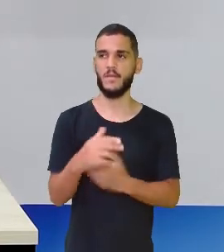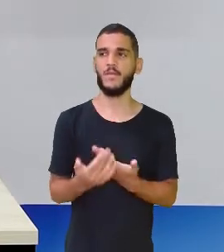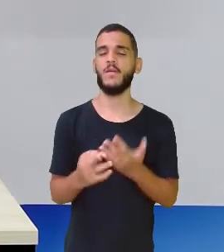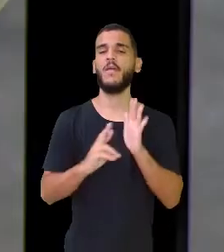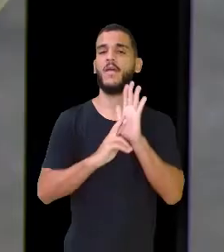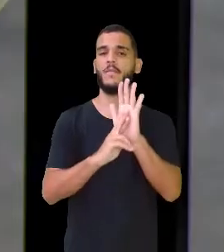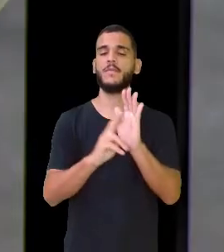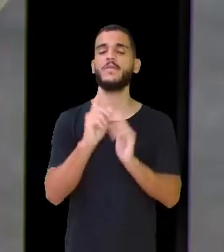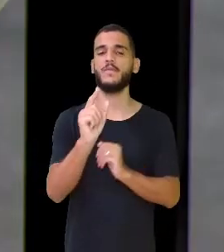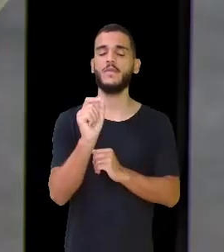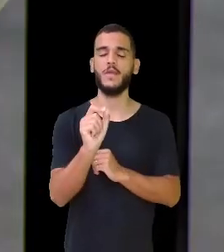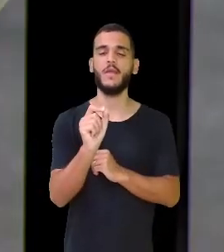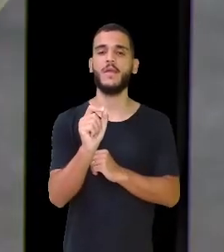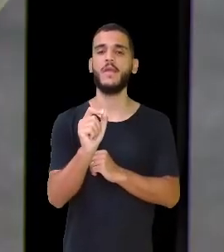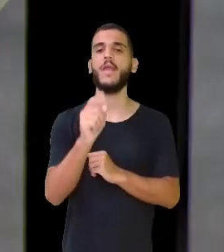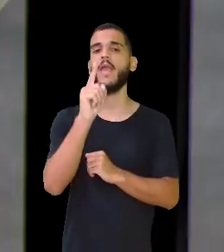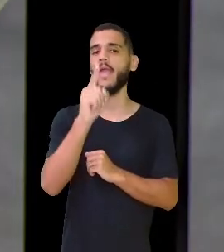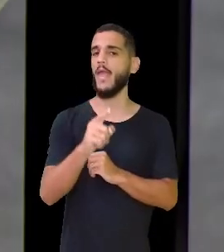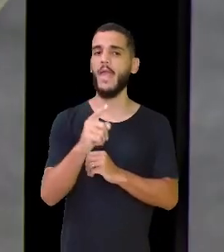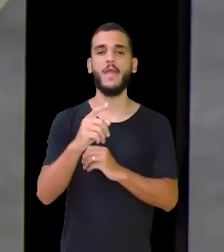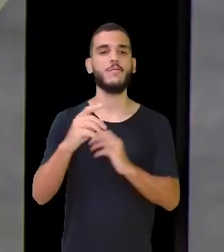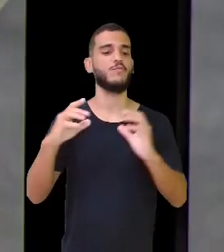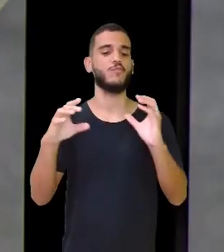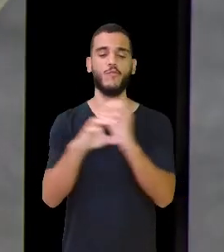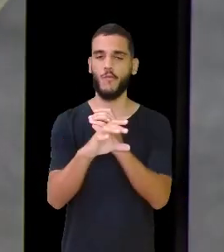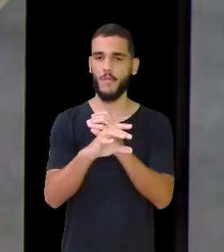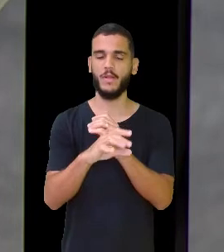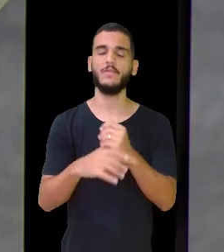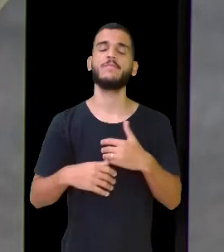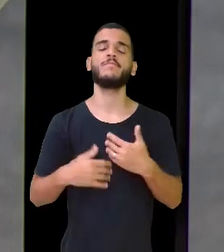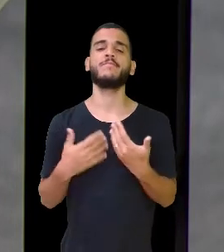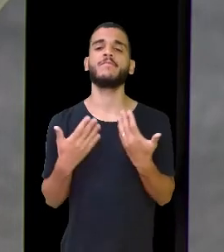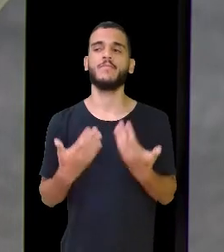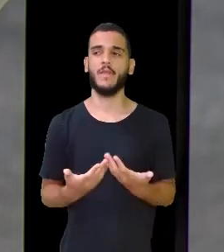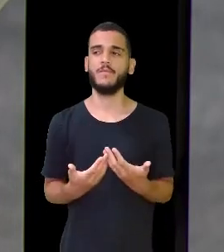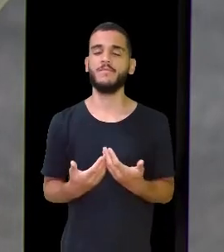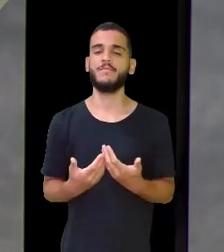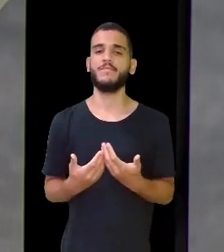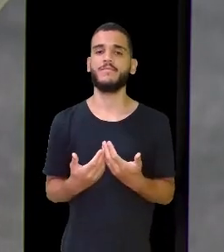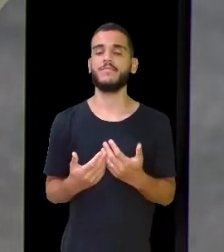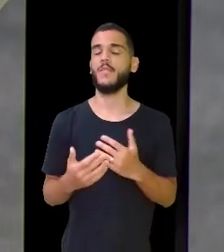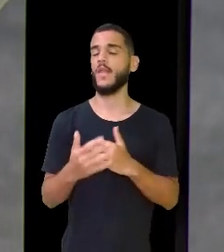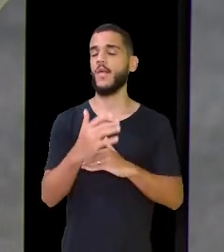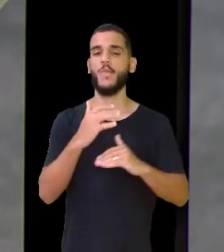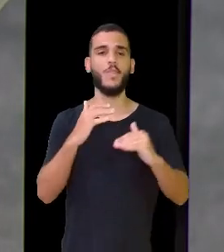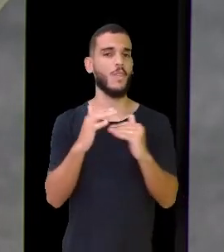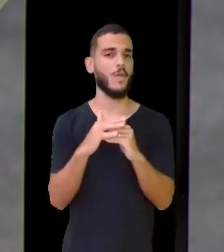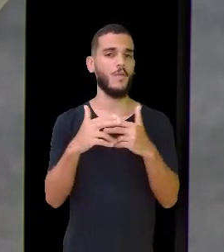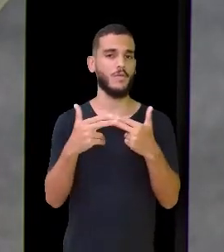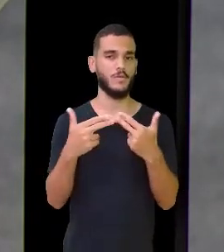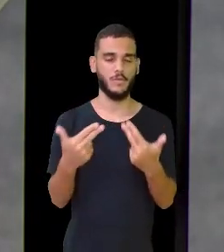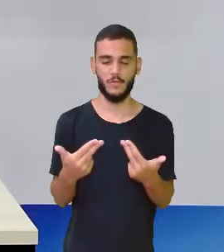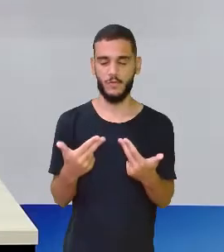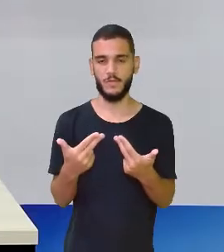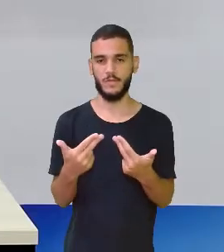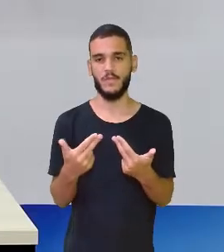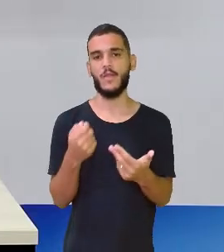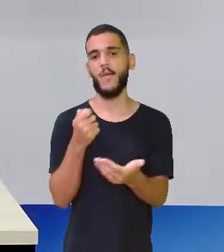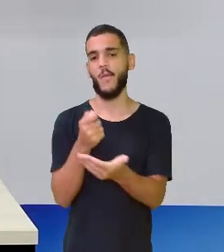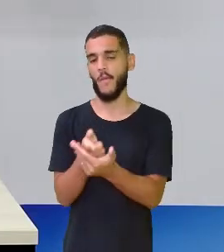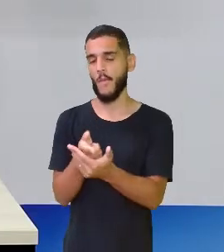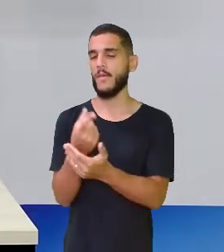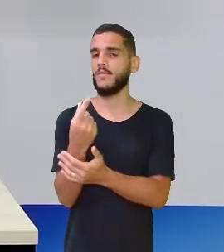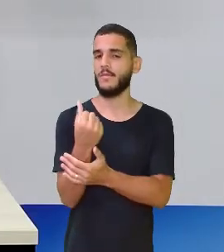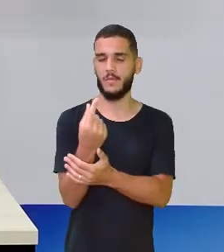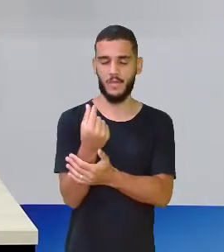representa o meu inteiro. Mas, nem tudo que a gente compra com